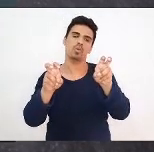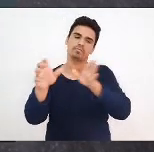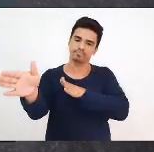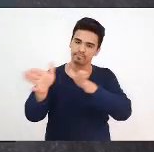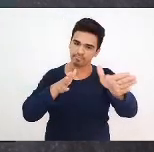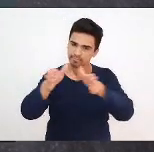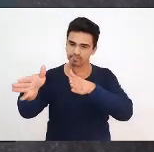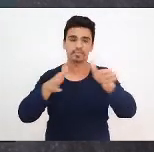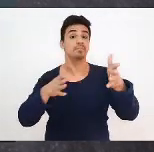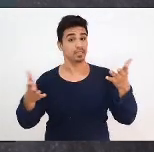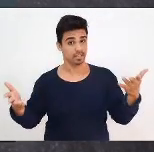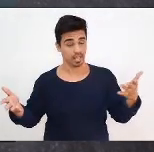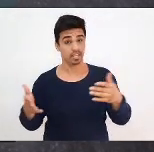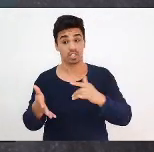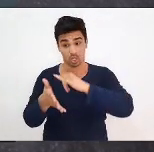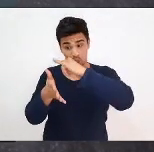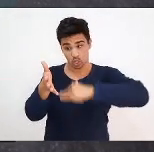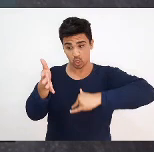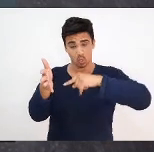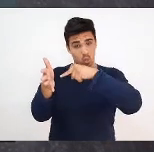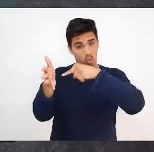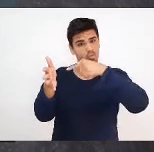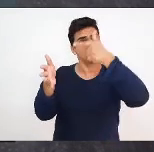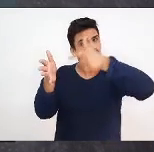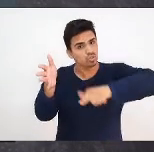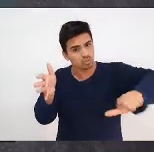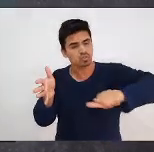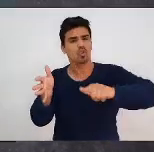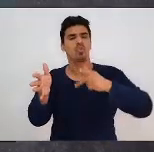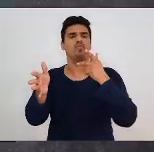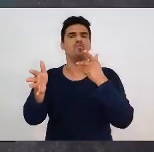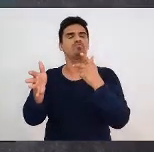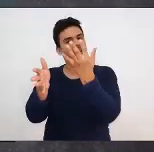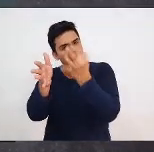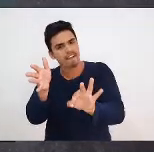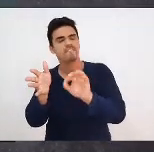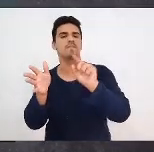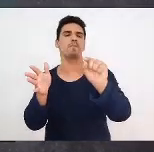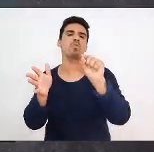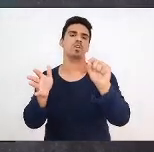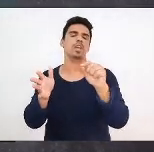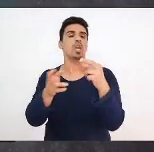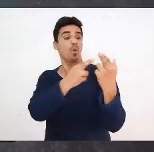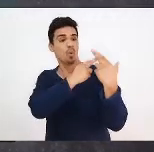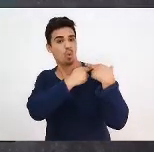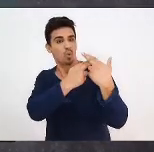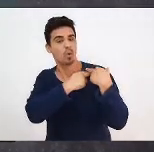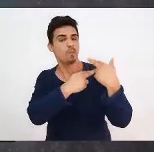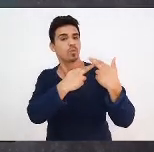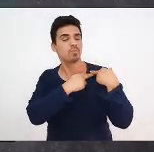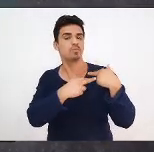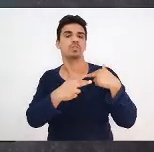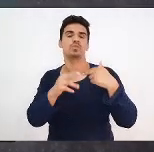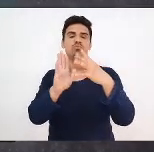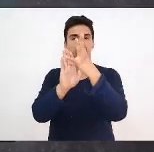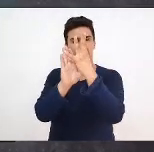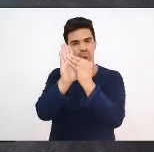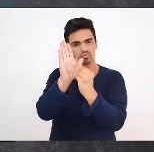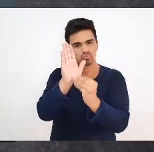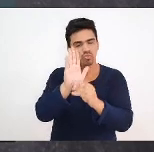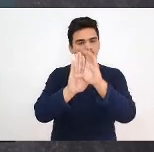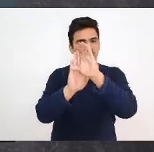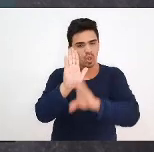documento, novamente afirmamos o nosso compromisso com as diretrizes curriculares nacionais